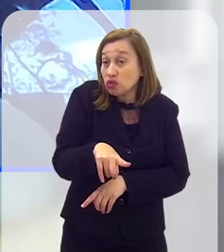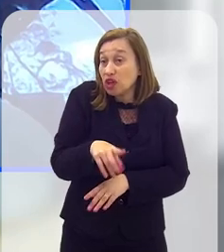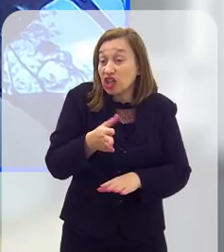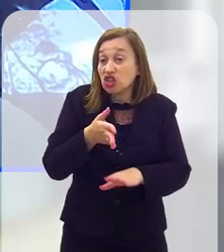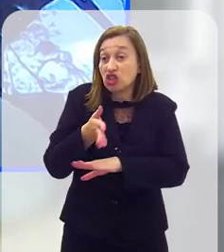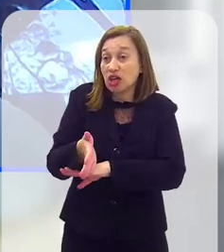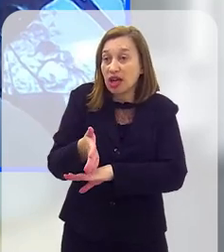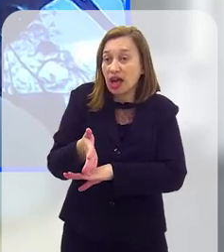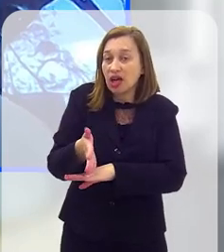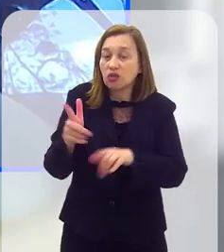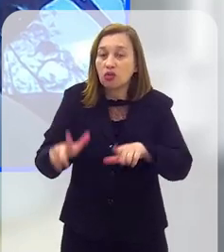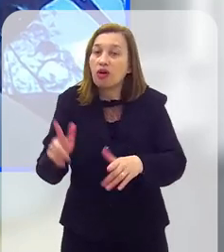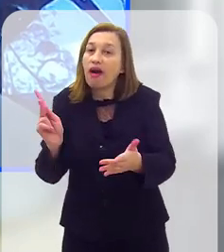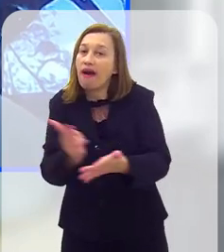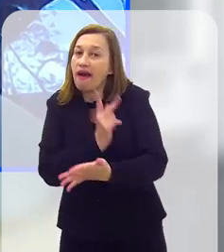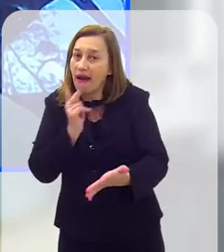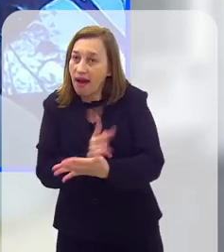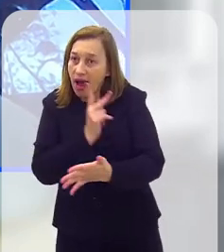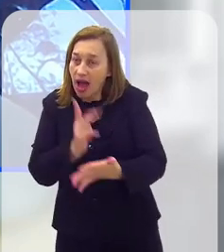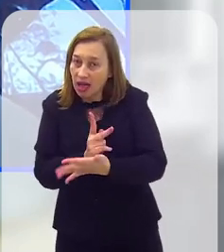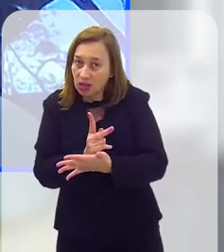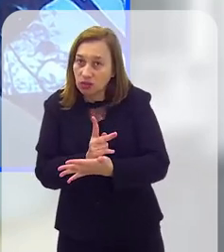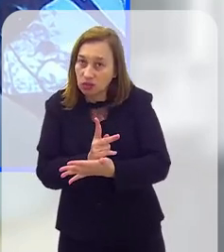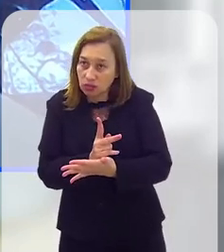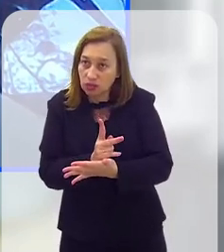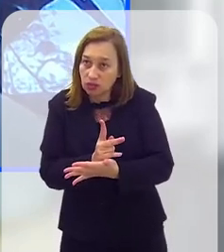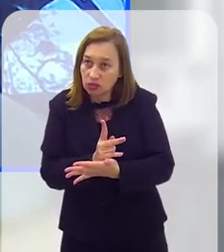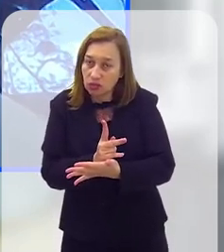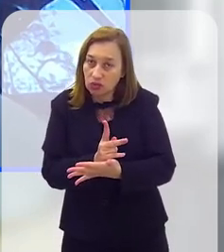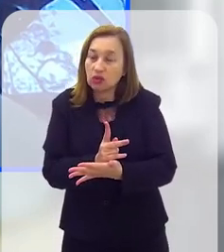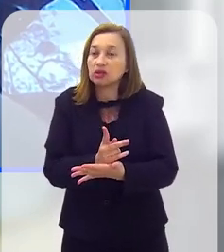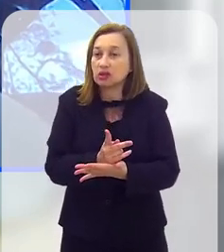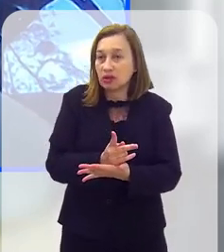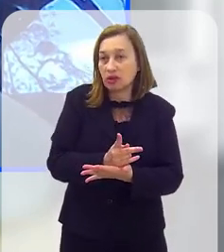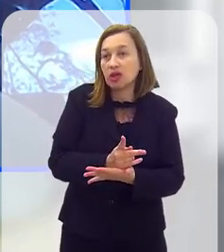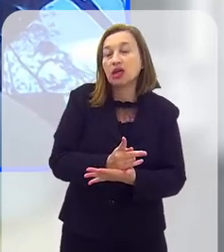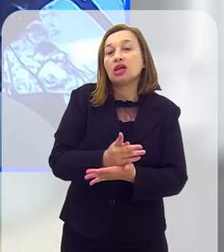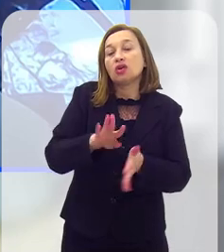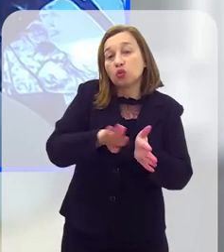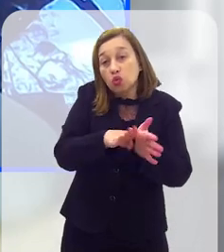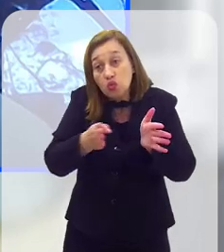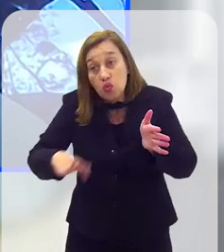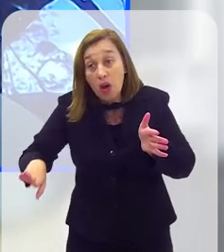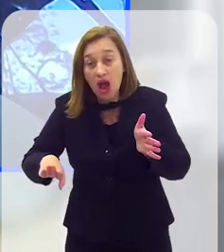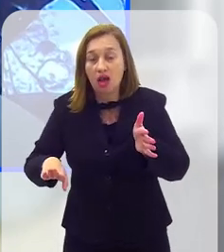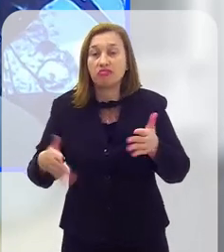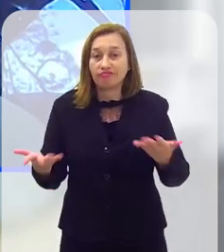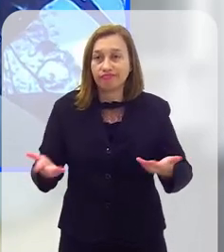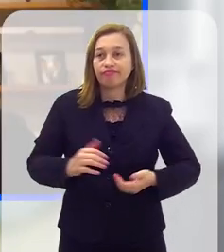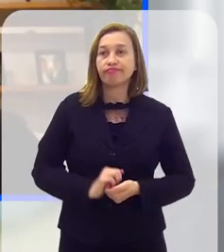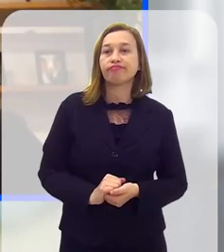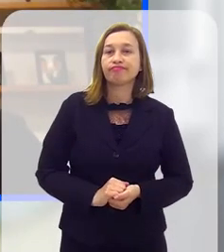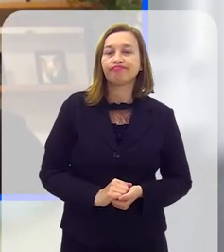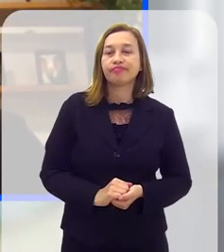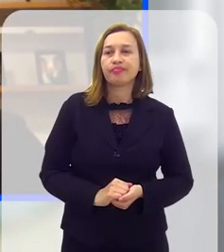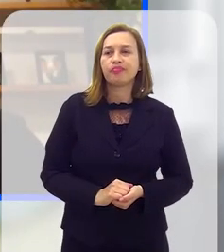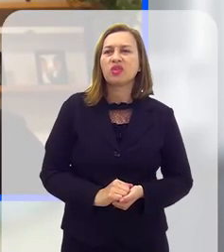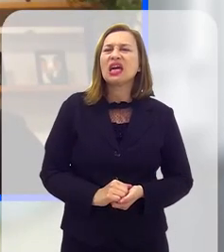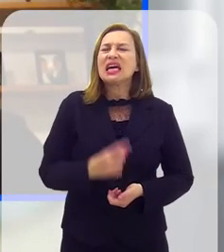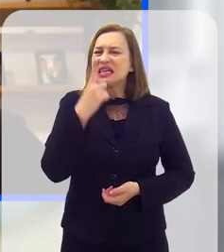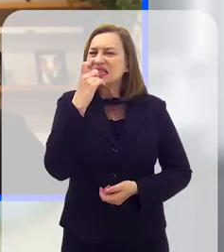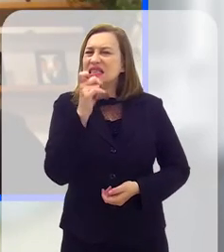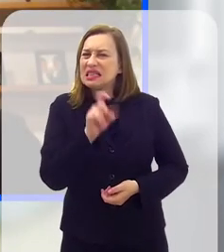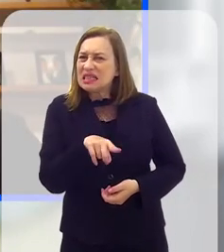esse resíduo, vá parar de forma inadequada os corpos hídricos e esses escofos em direção ao mar, chegando no mar.